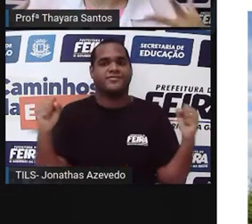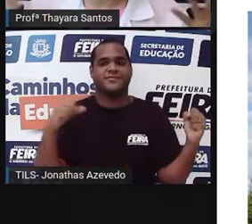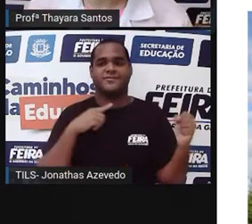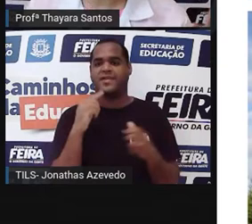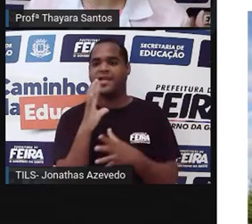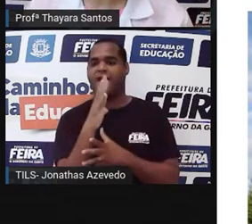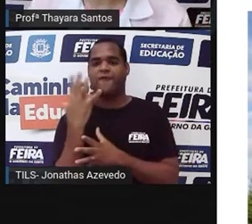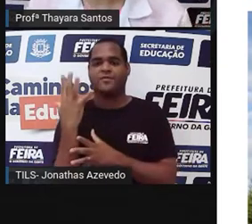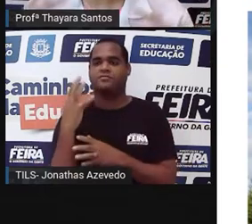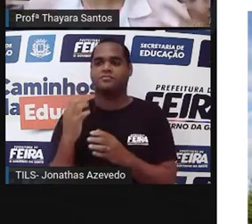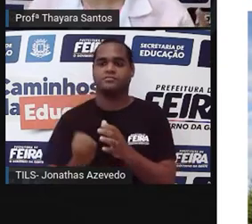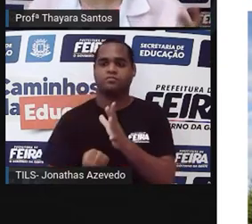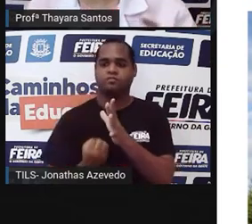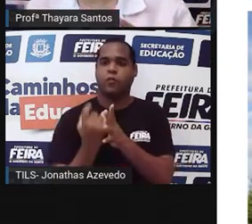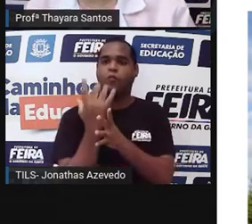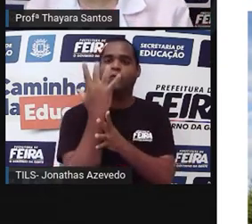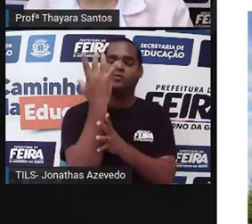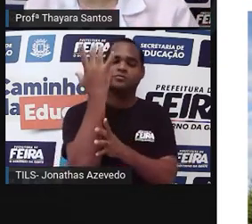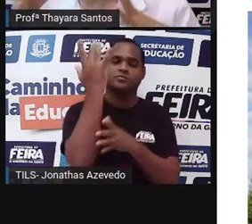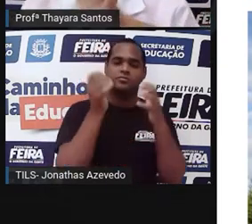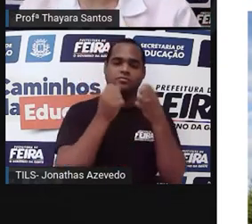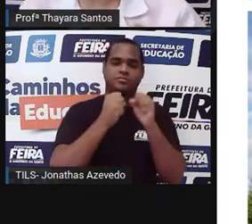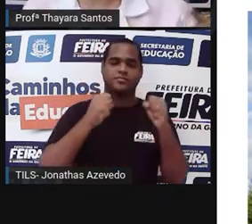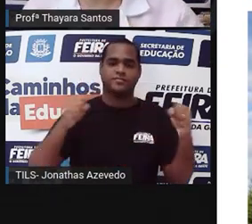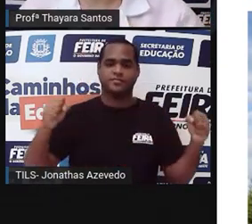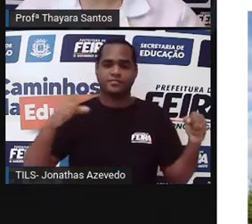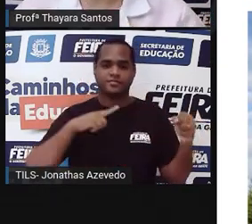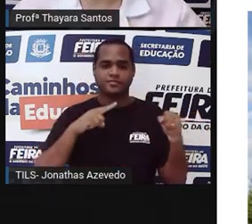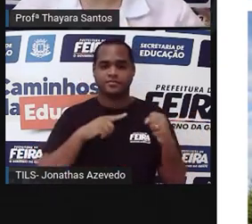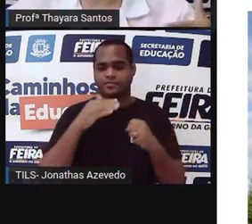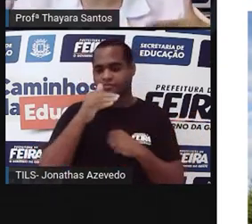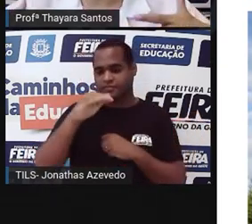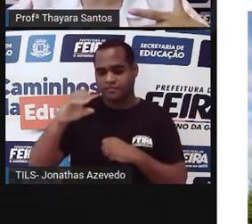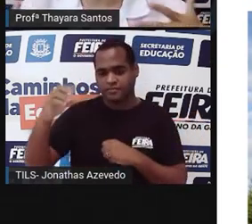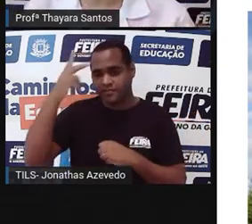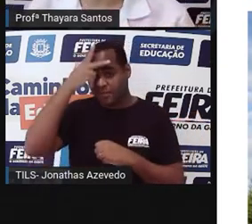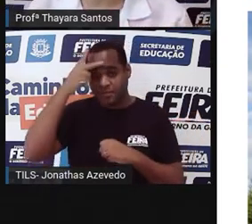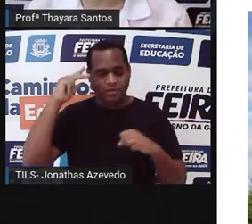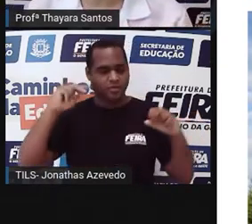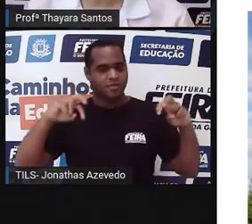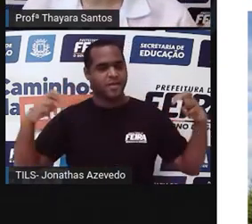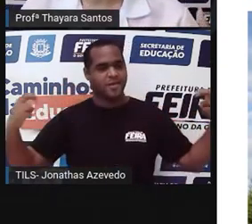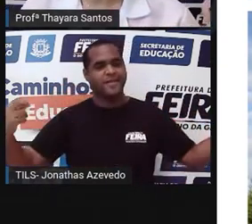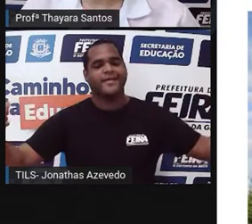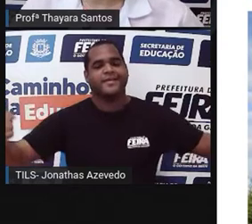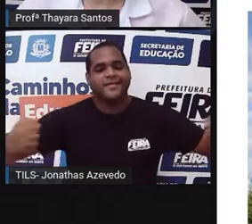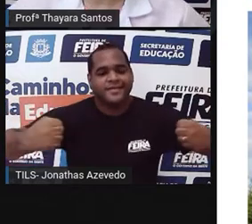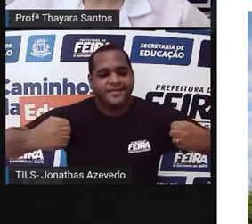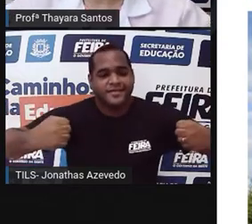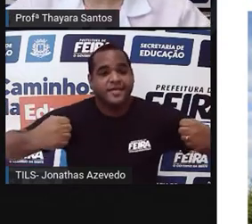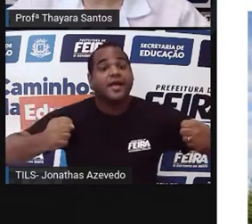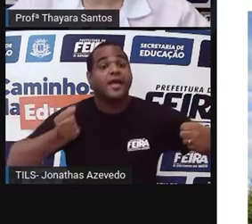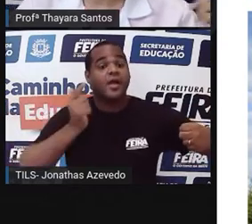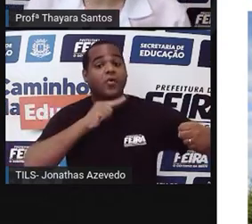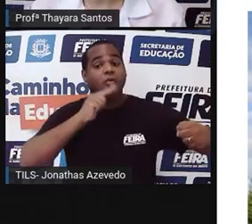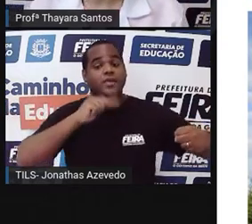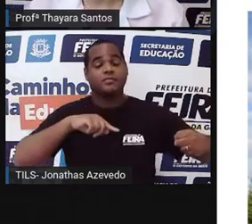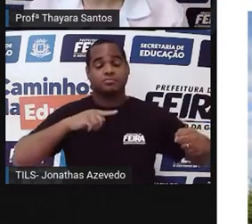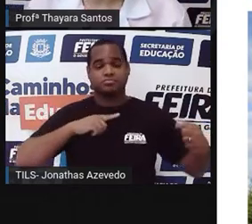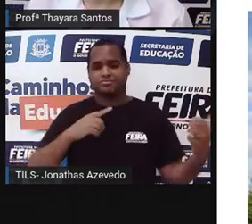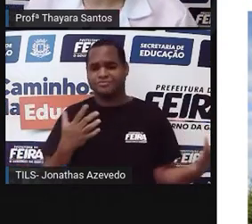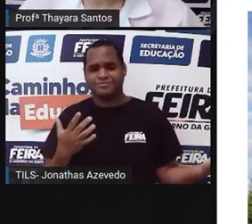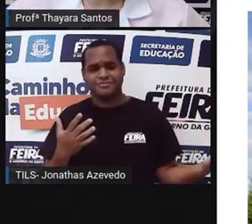plantas, árvores dessas imensas, que tem, sei lá, 100 pessoas abraçadas ao redor da árvore e para conseguir fechar